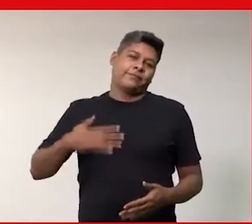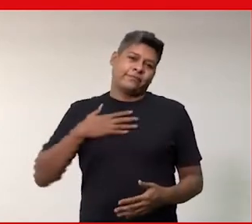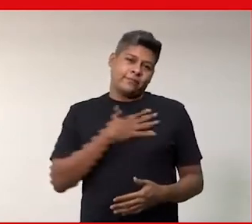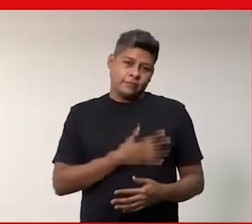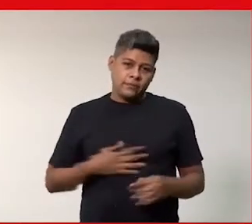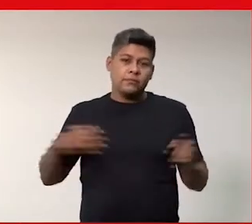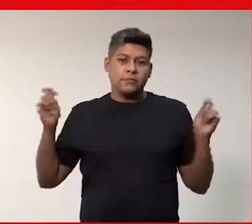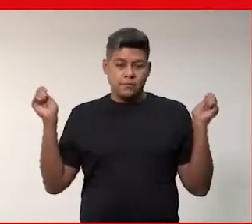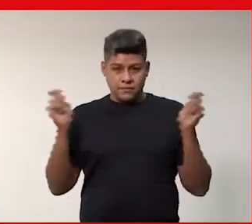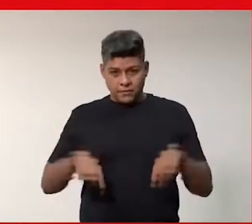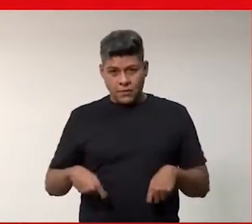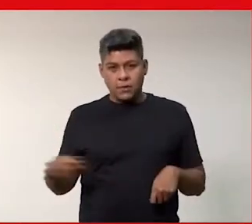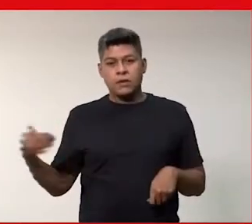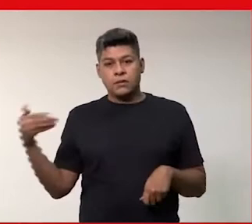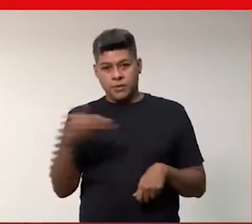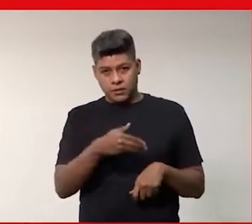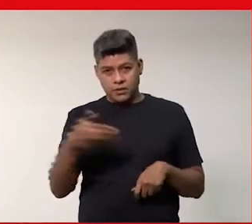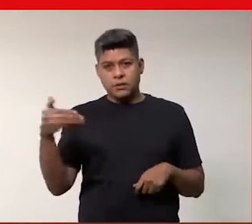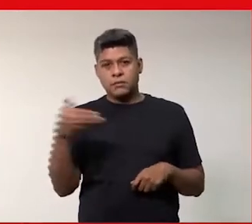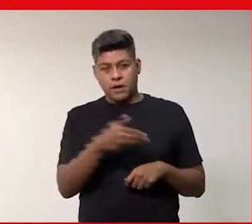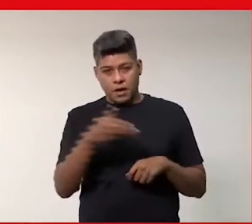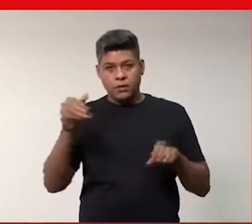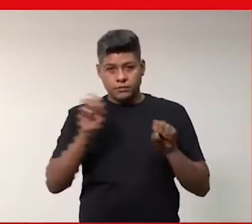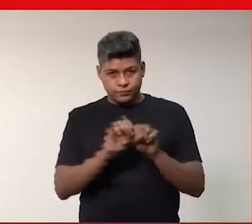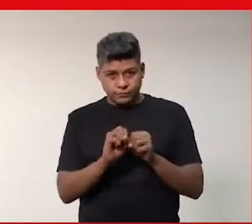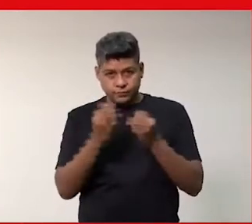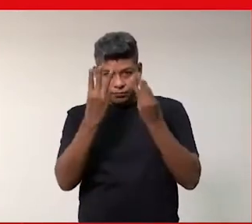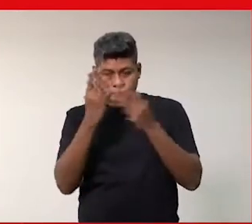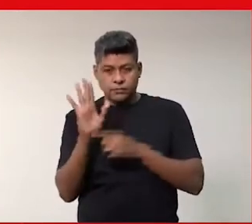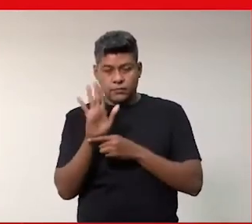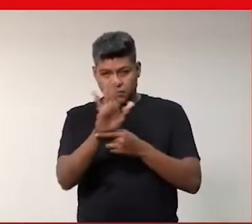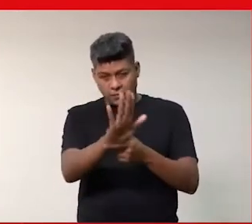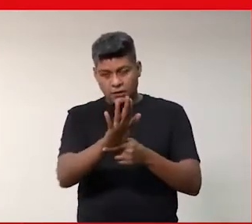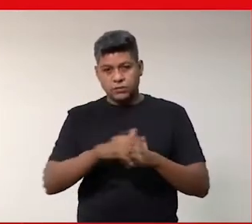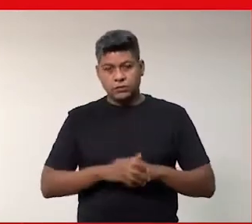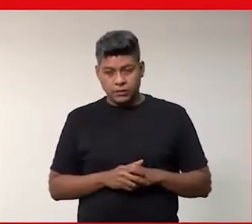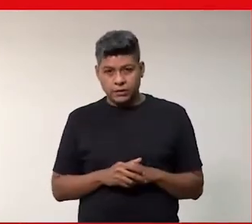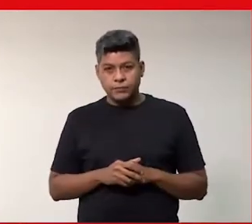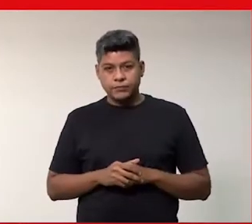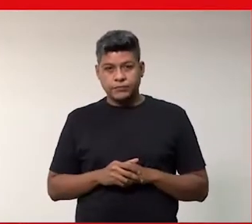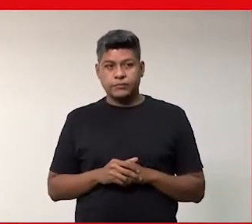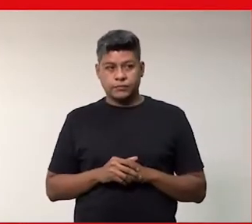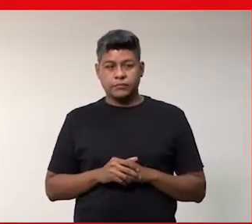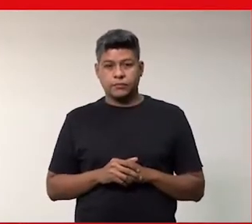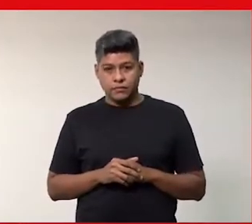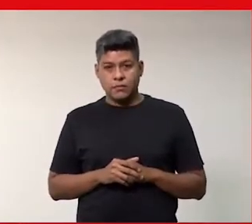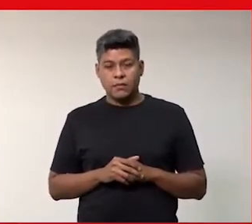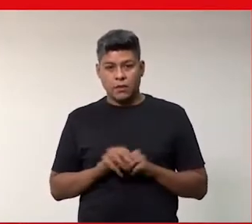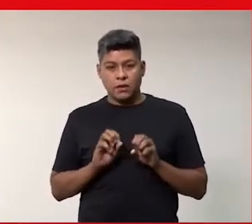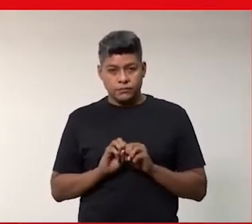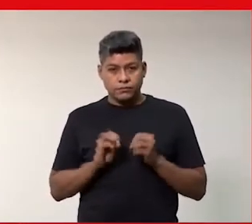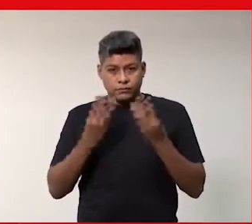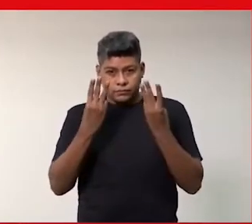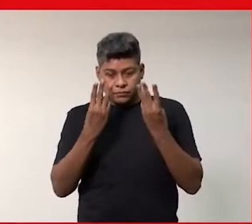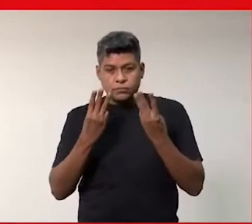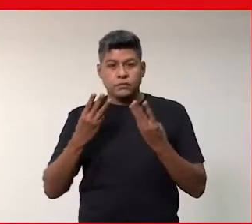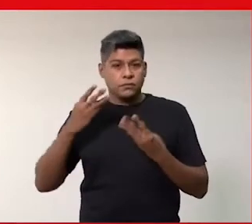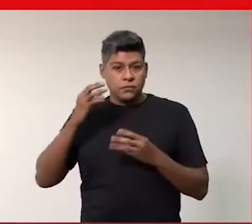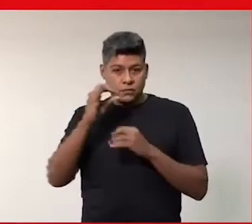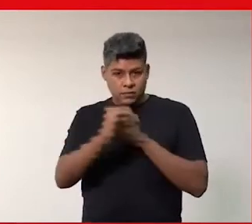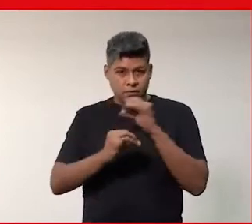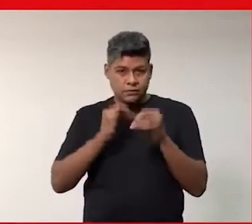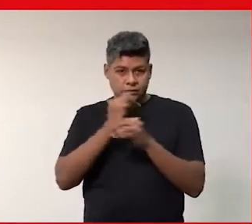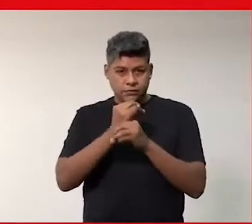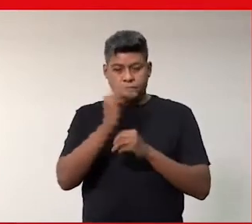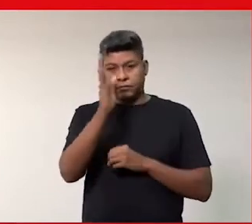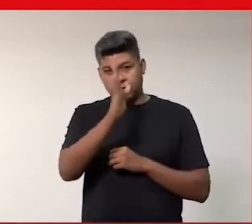poder participar desse workshop, contribuir no Fórum da Internet no Brasil. E